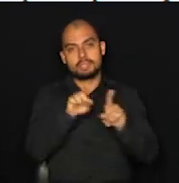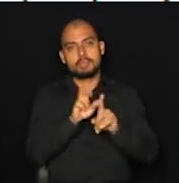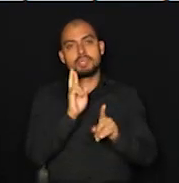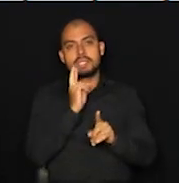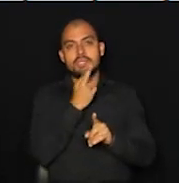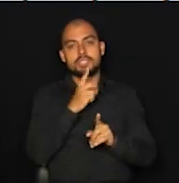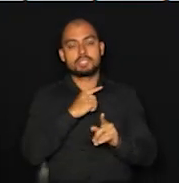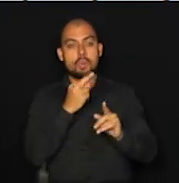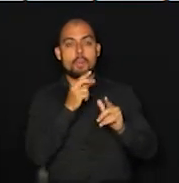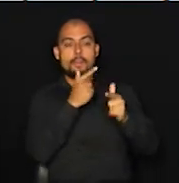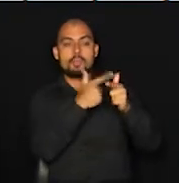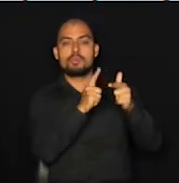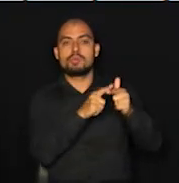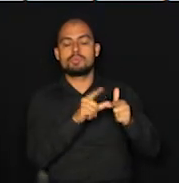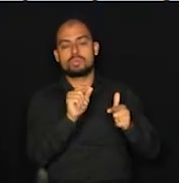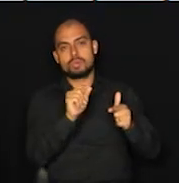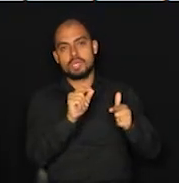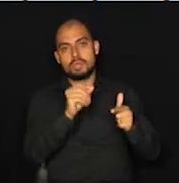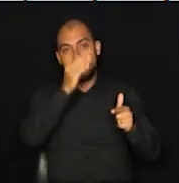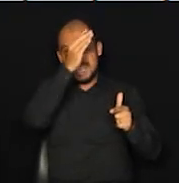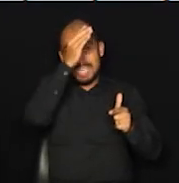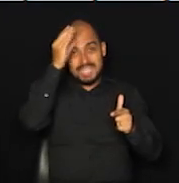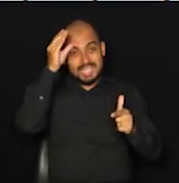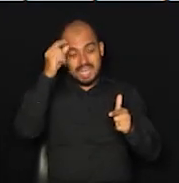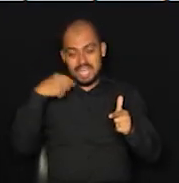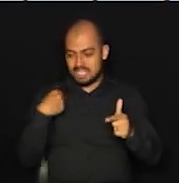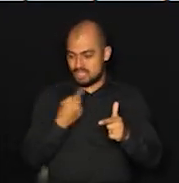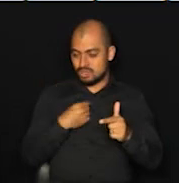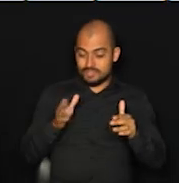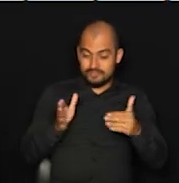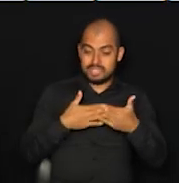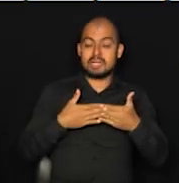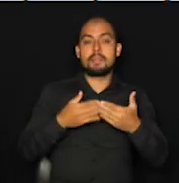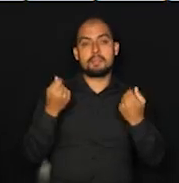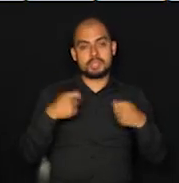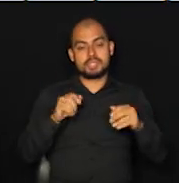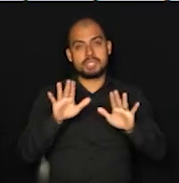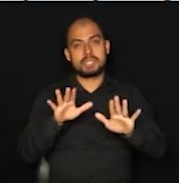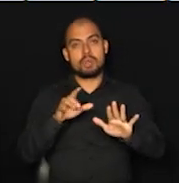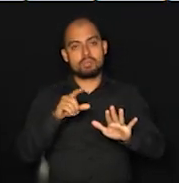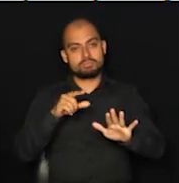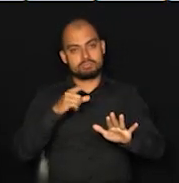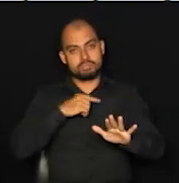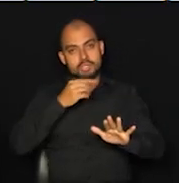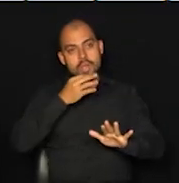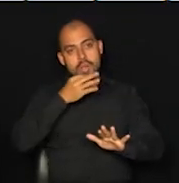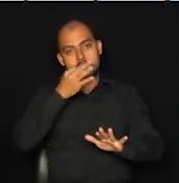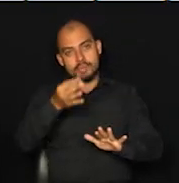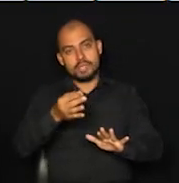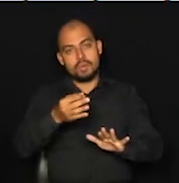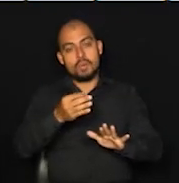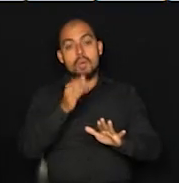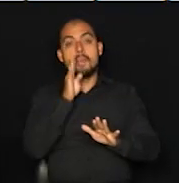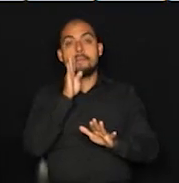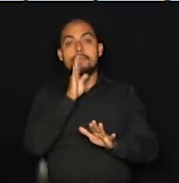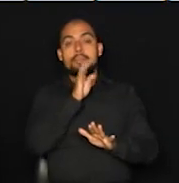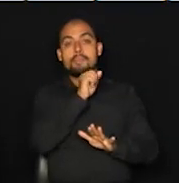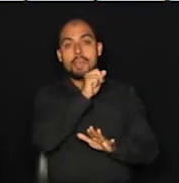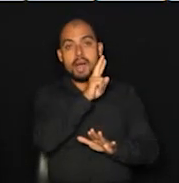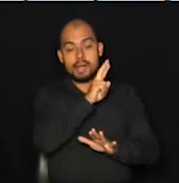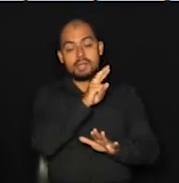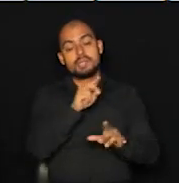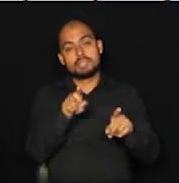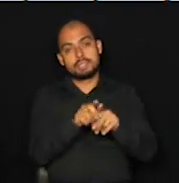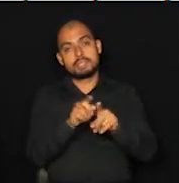problema com os clientes, olha, a gente tem que fechar. Então, por isso, foi tomada uma decisão que os bares terão, os bares e